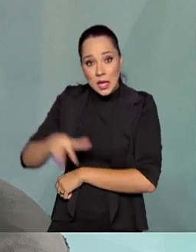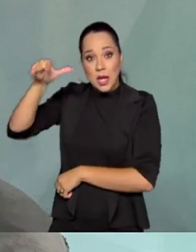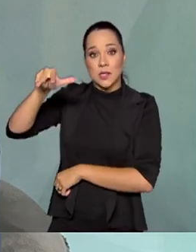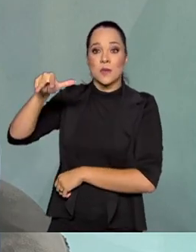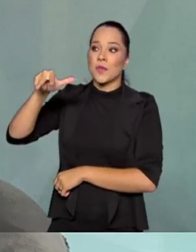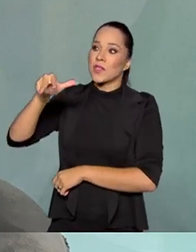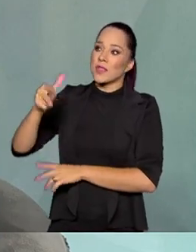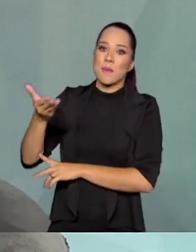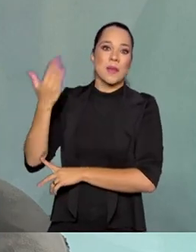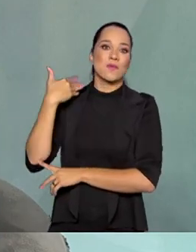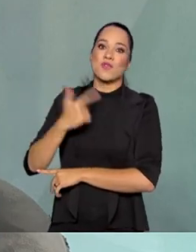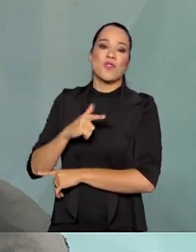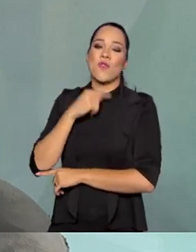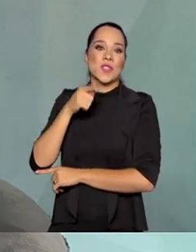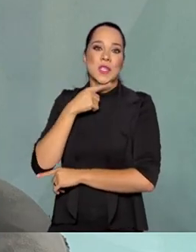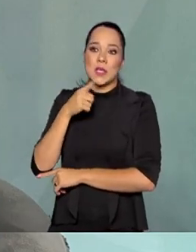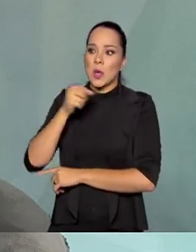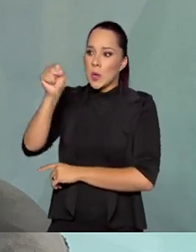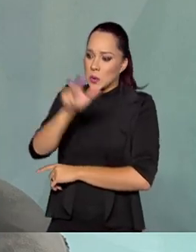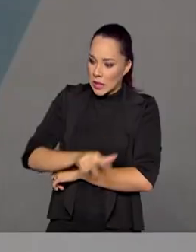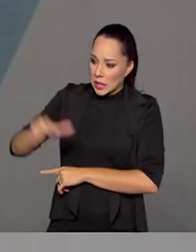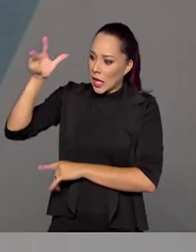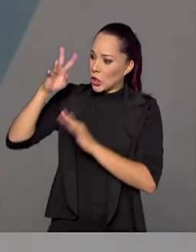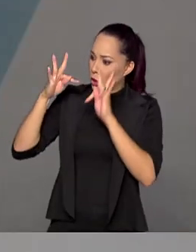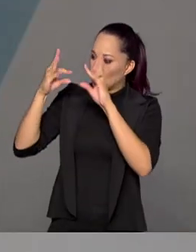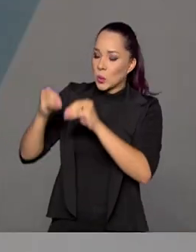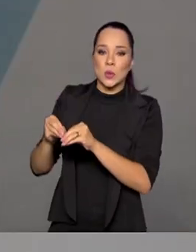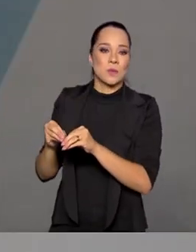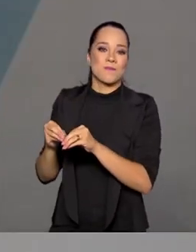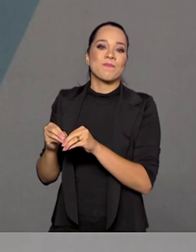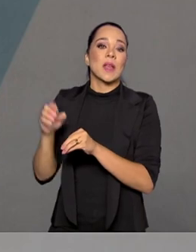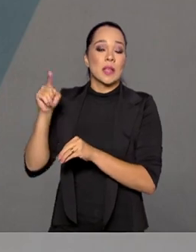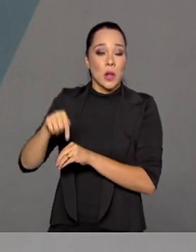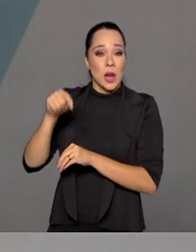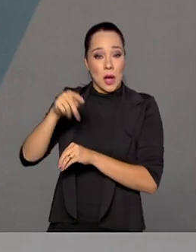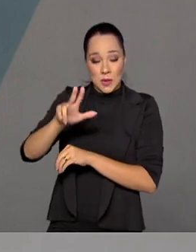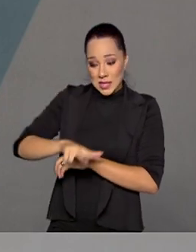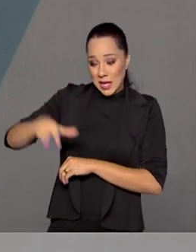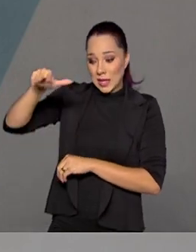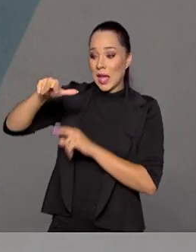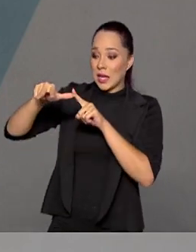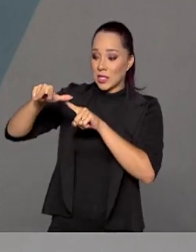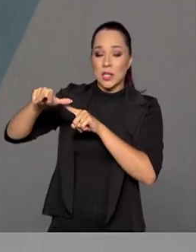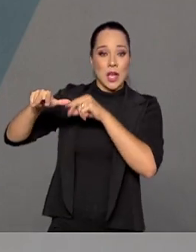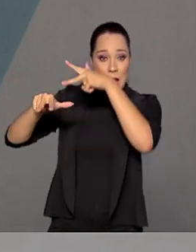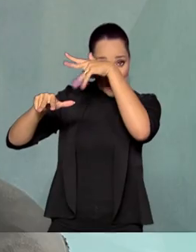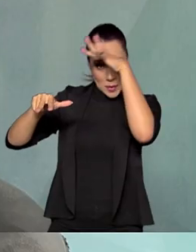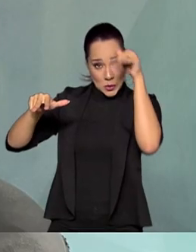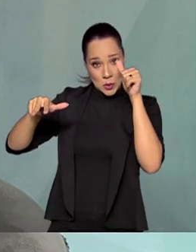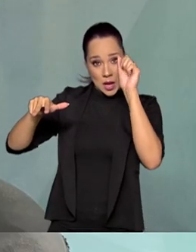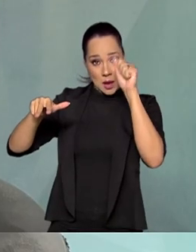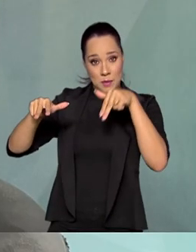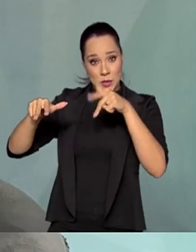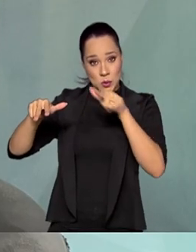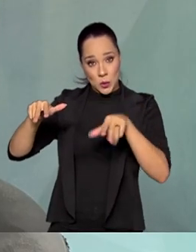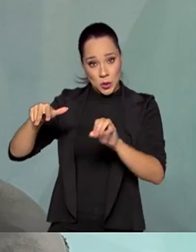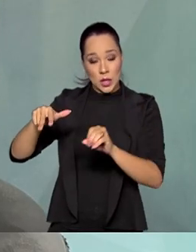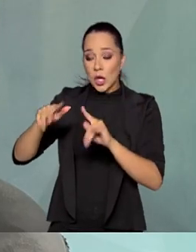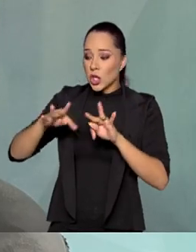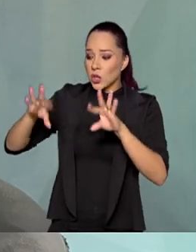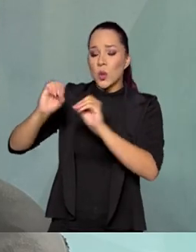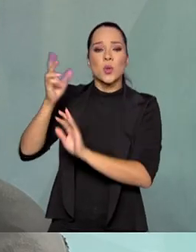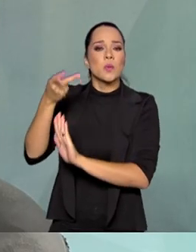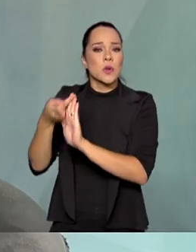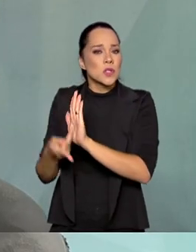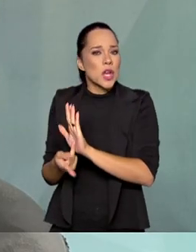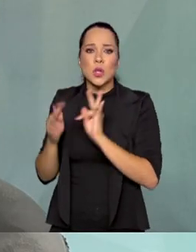nós não tínhamos a capacidade de fazer o satélite como um todo. Então, o caso do Amazônia, toda a engenharia dele, a concepção dele, o